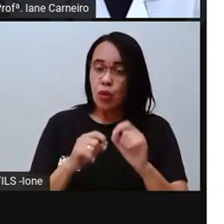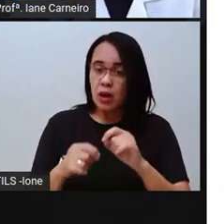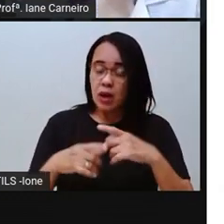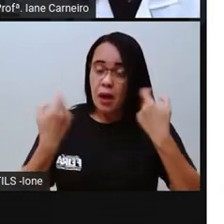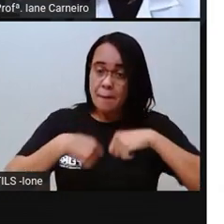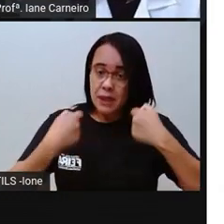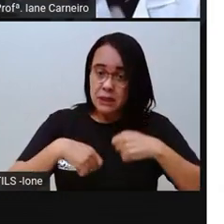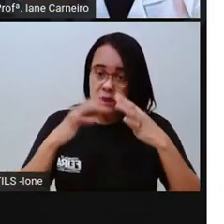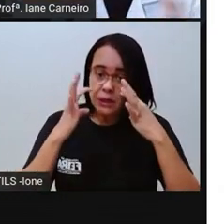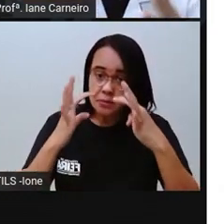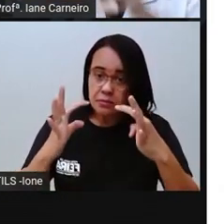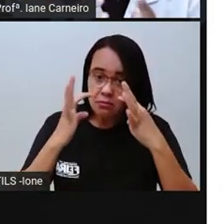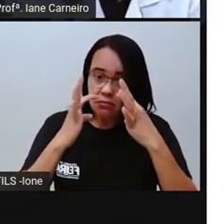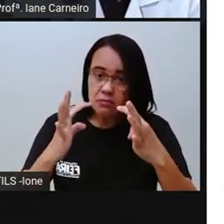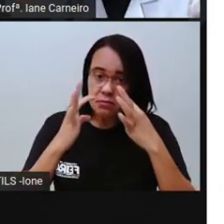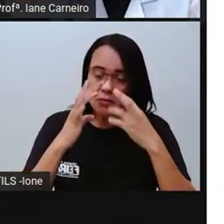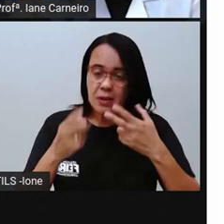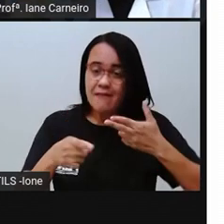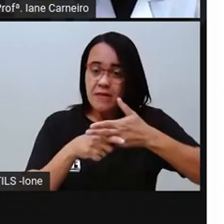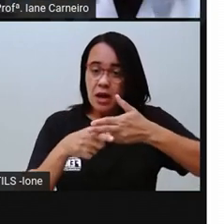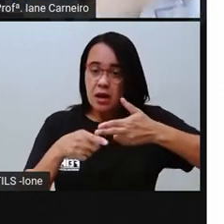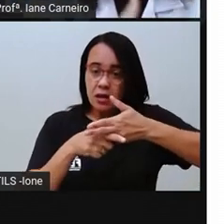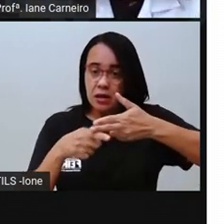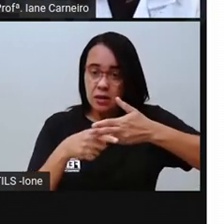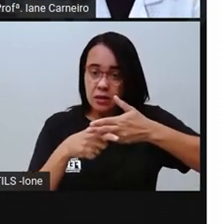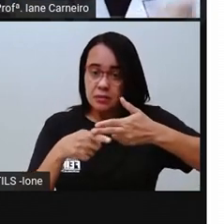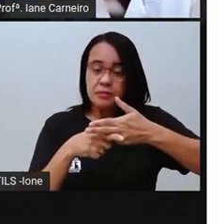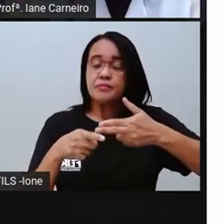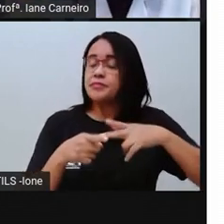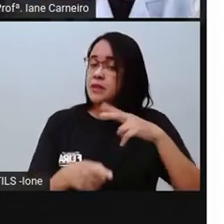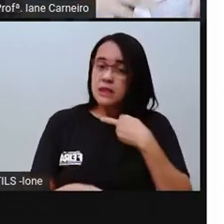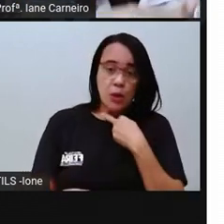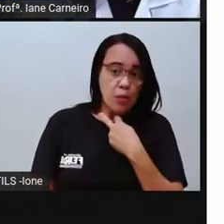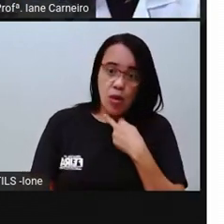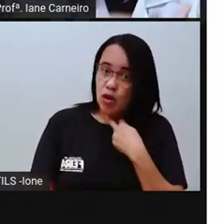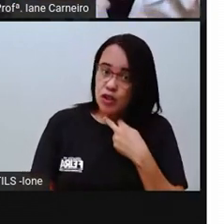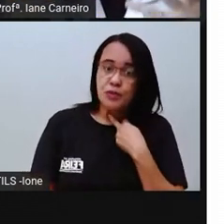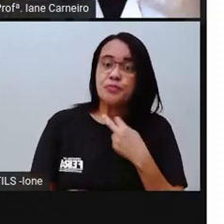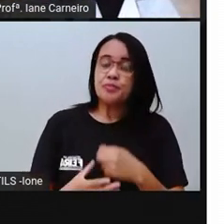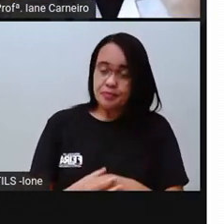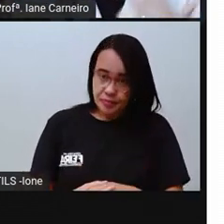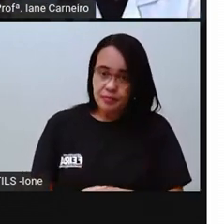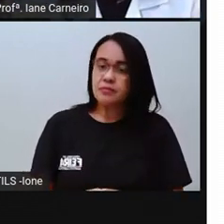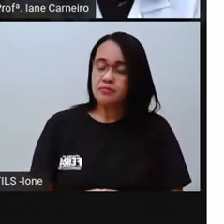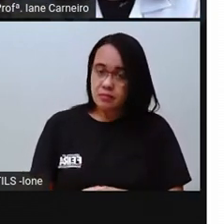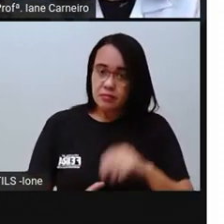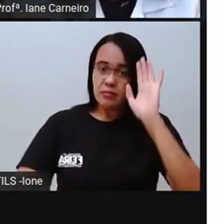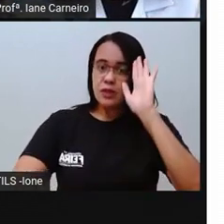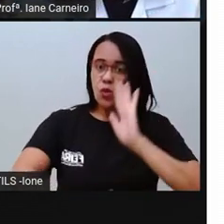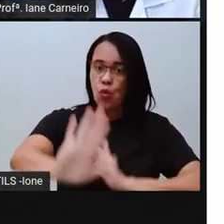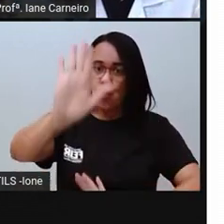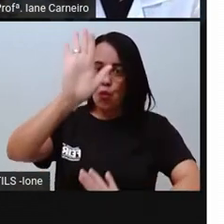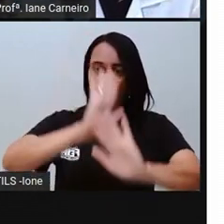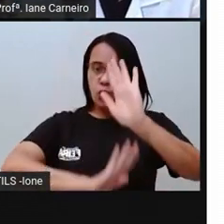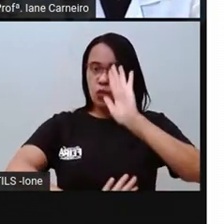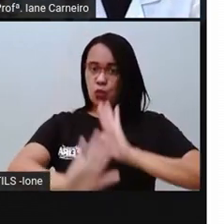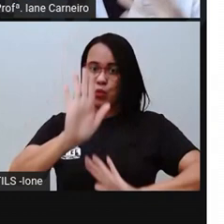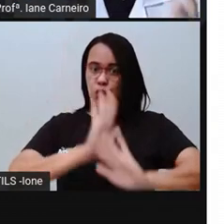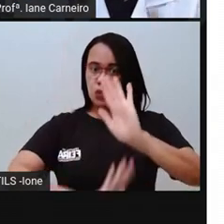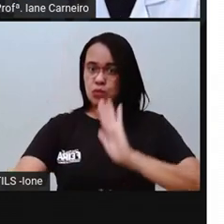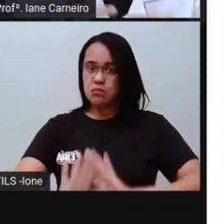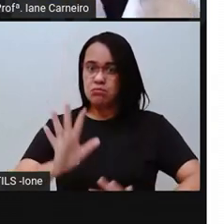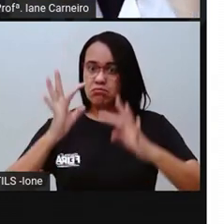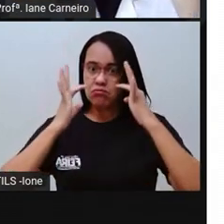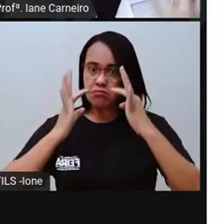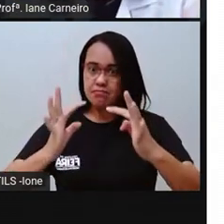Os garfos, porque são objetos cortantes, né? E que furam. Então, tem que ter cuidado com isso, crianças. Ao